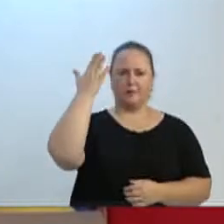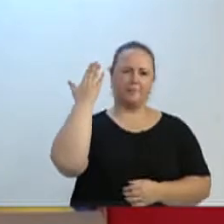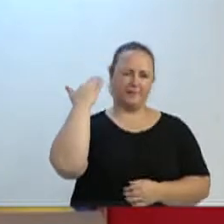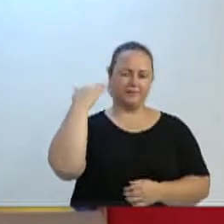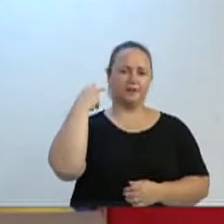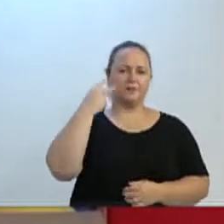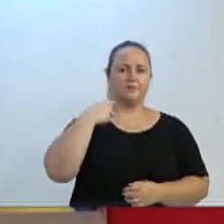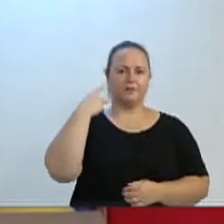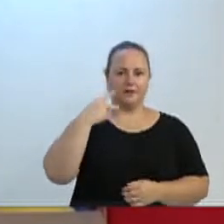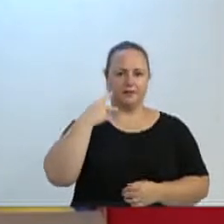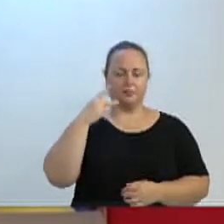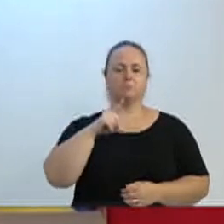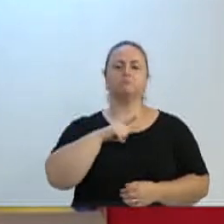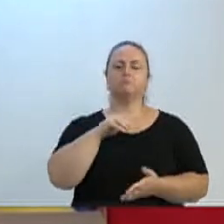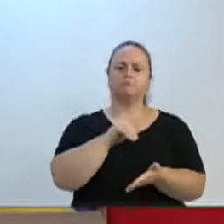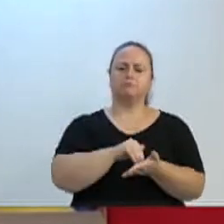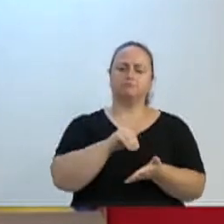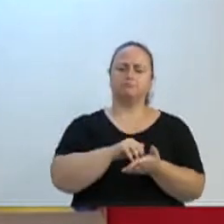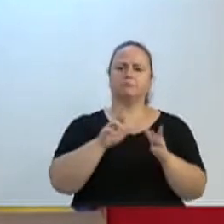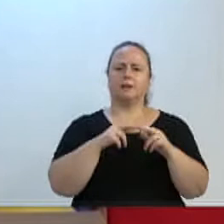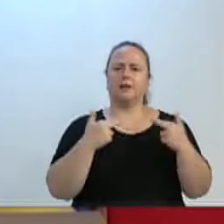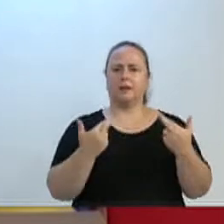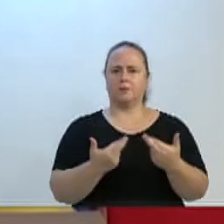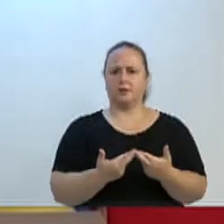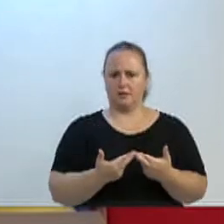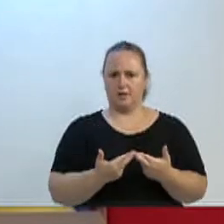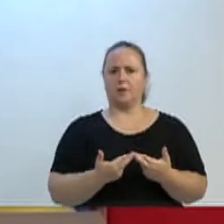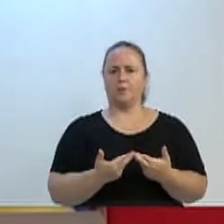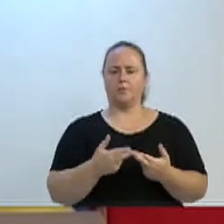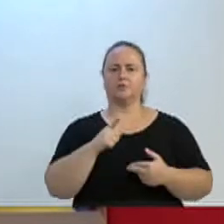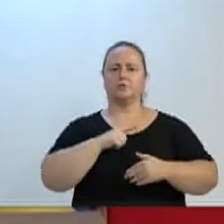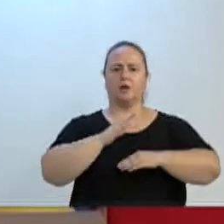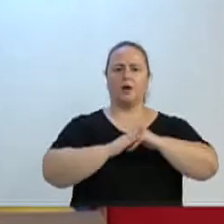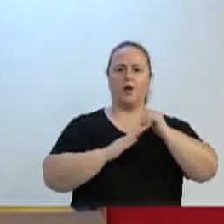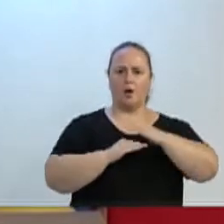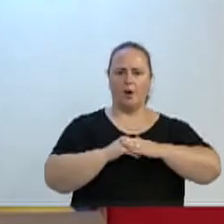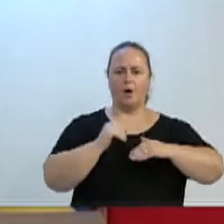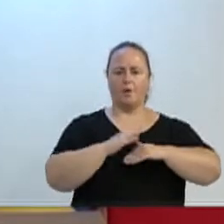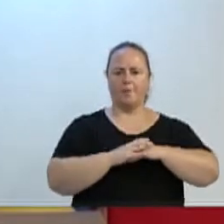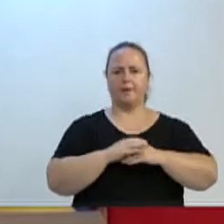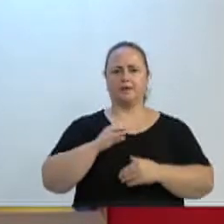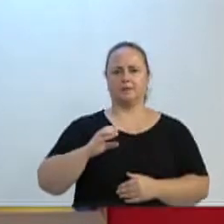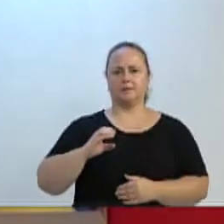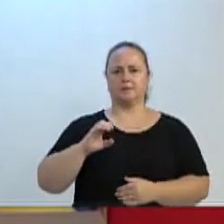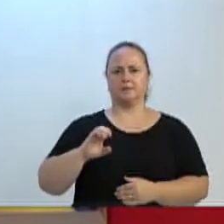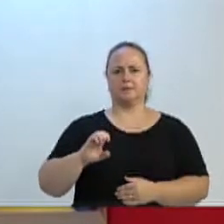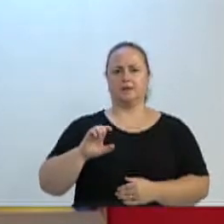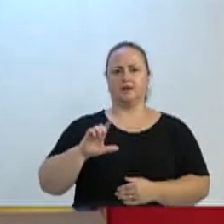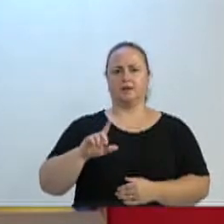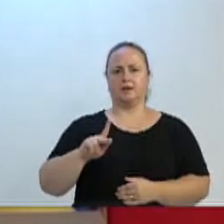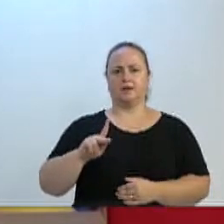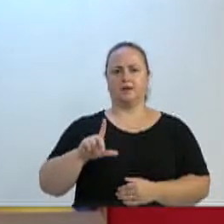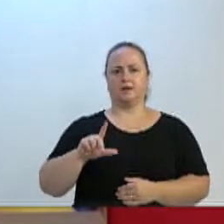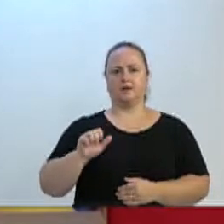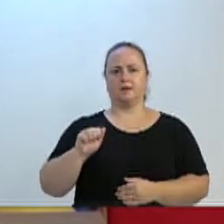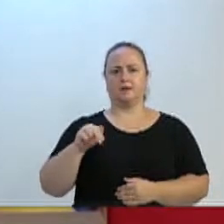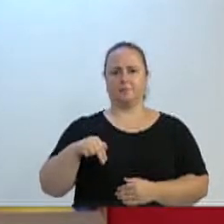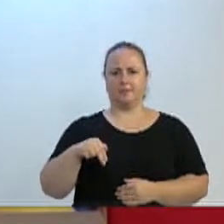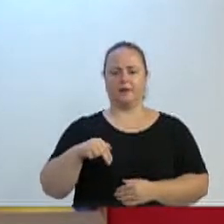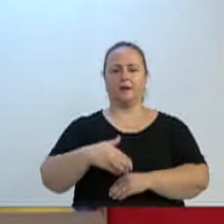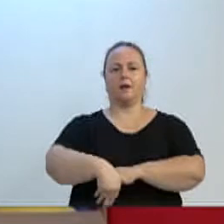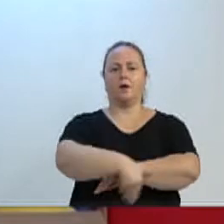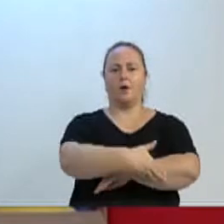reuniões com as secretarias de obras na cidade, o CEPLAN, fazer um projeto sobre a nossa rua General